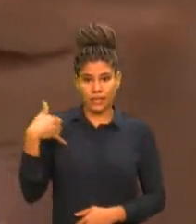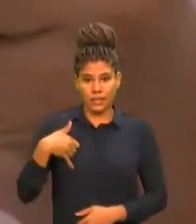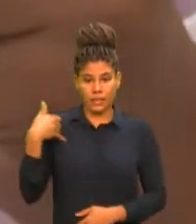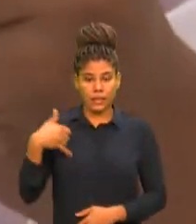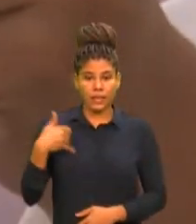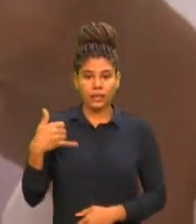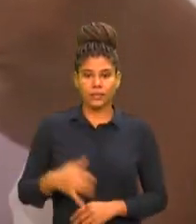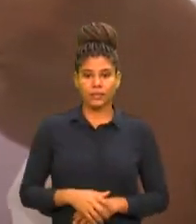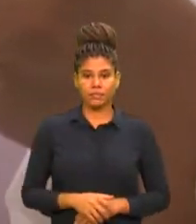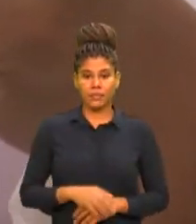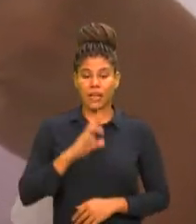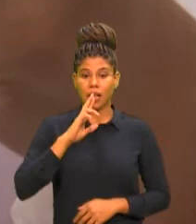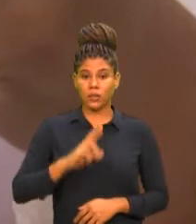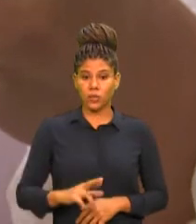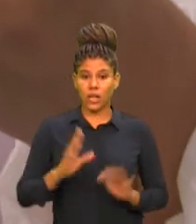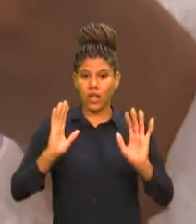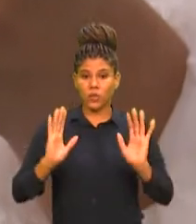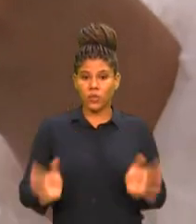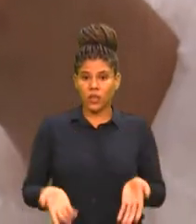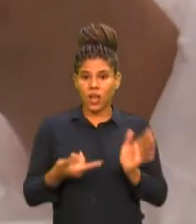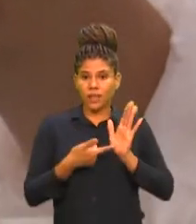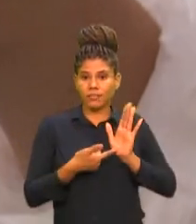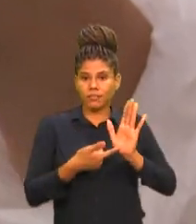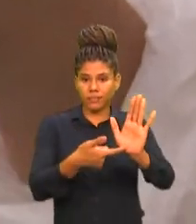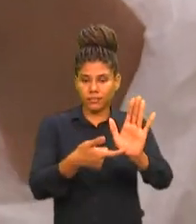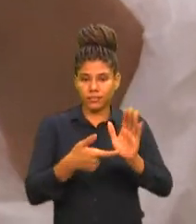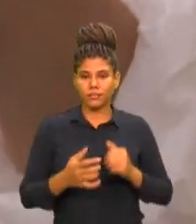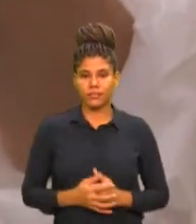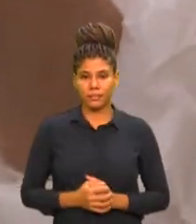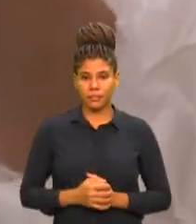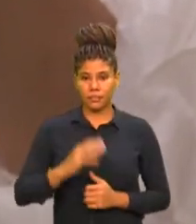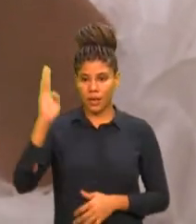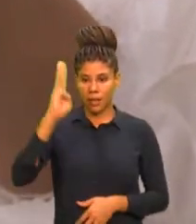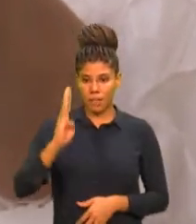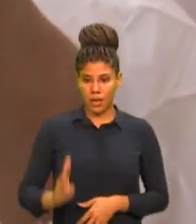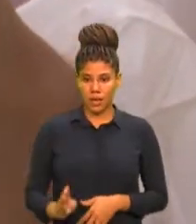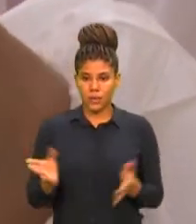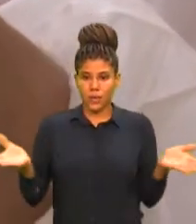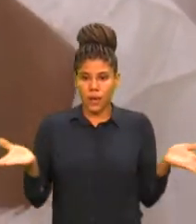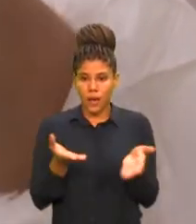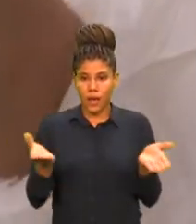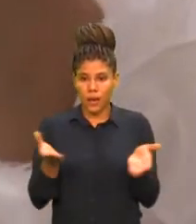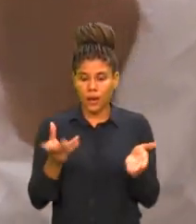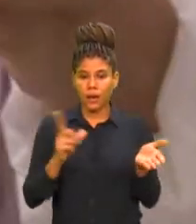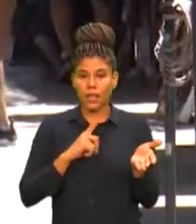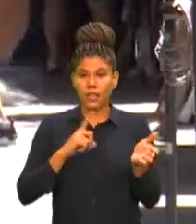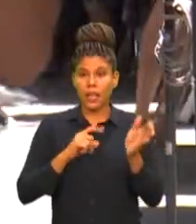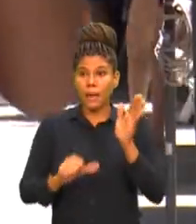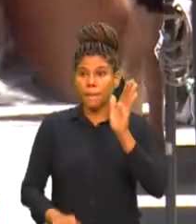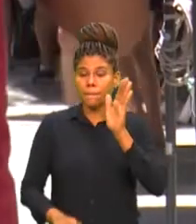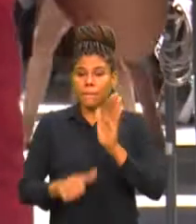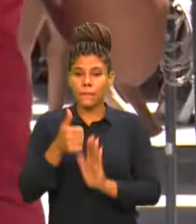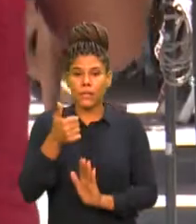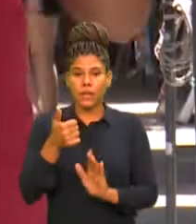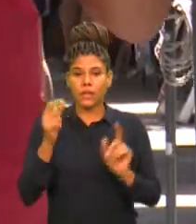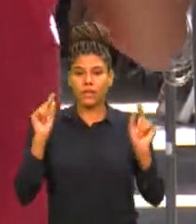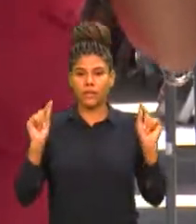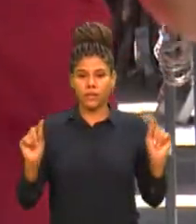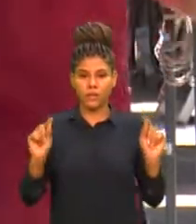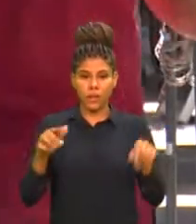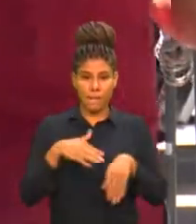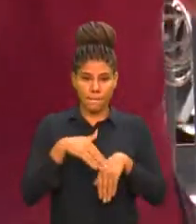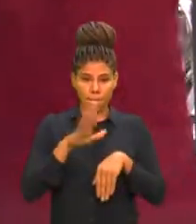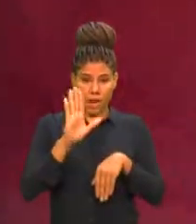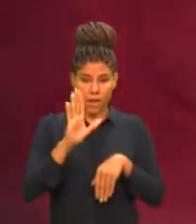já começaram a aparecer. O país passou a registrar pela primeira vez na pandemia mais mortes